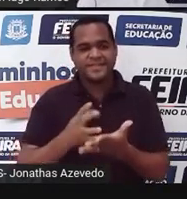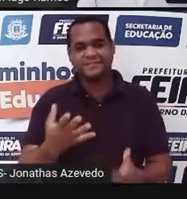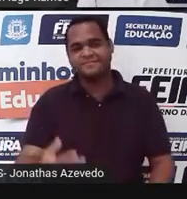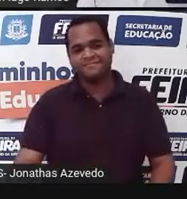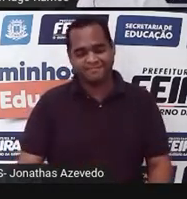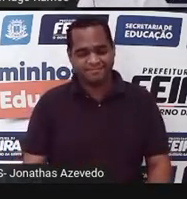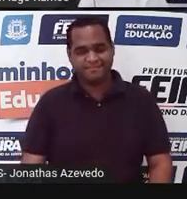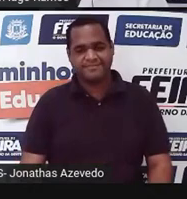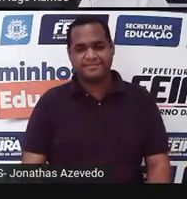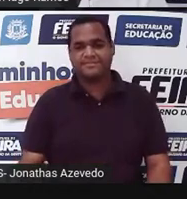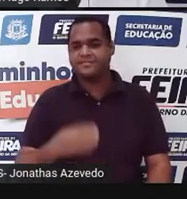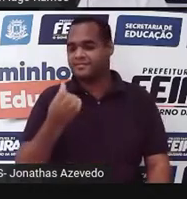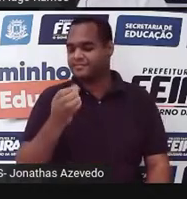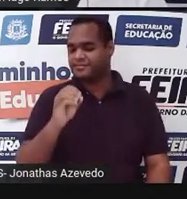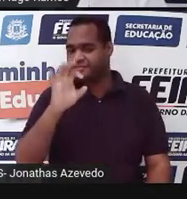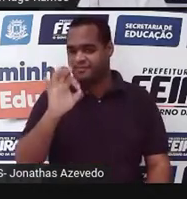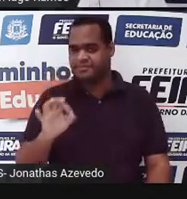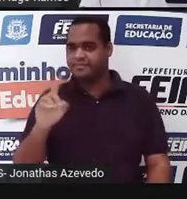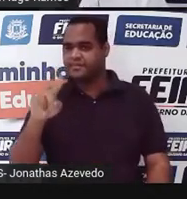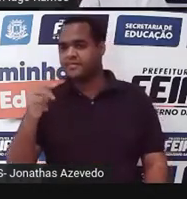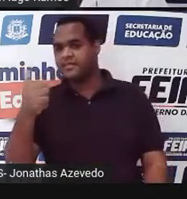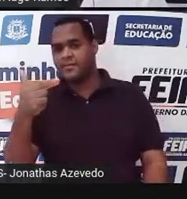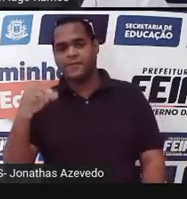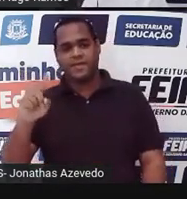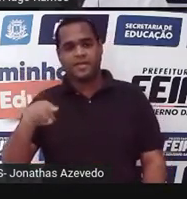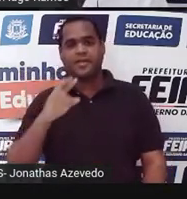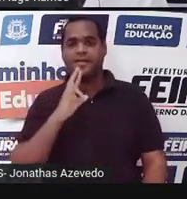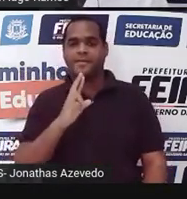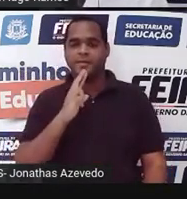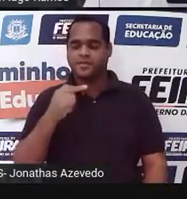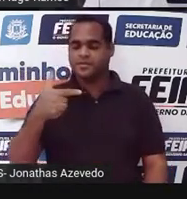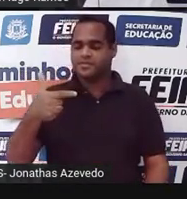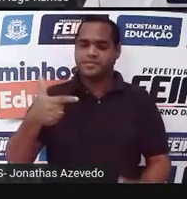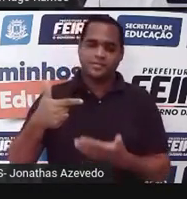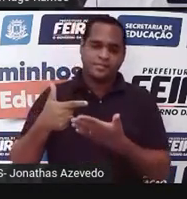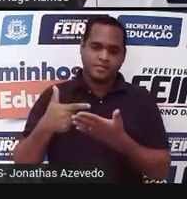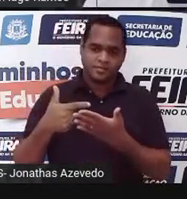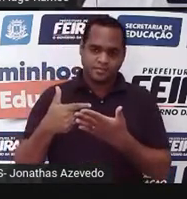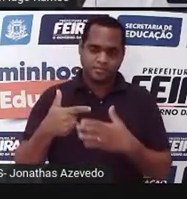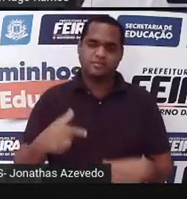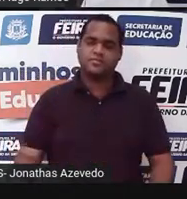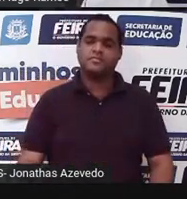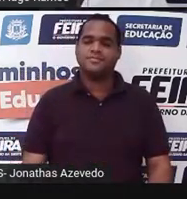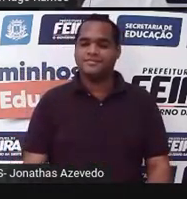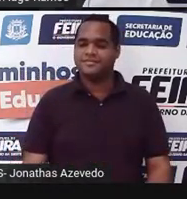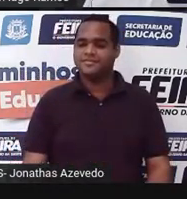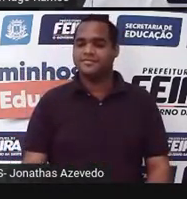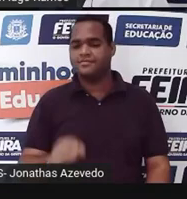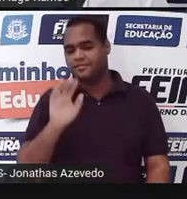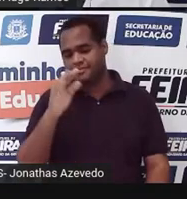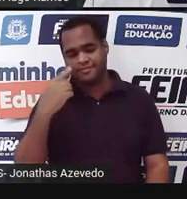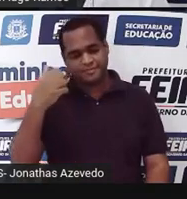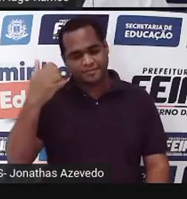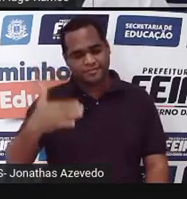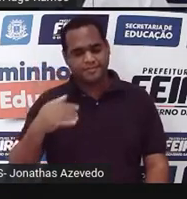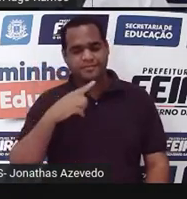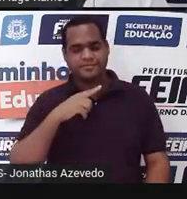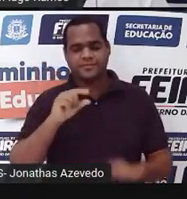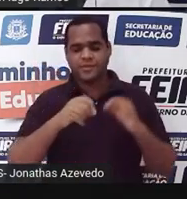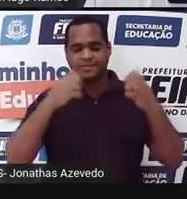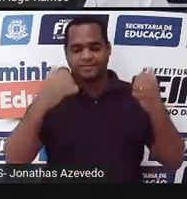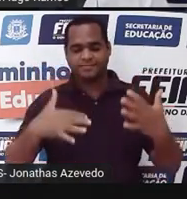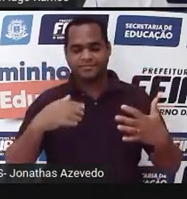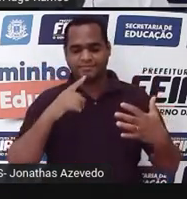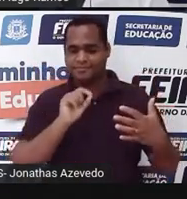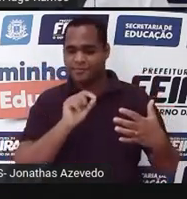Verdadeiro. 60% de 120, o resultado é 72. Mas vamos fazer aqui a correção